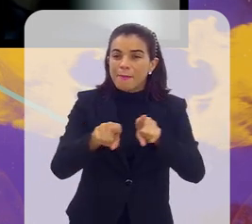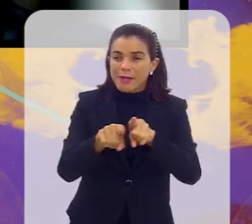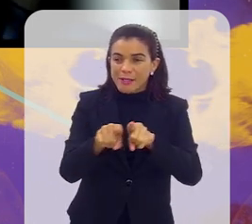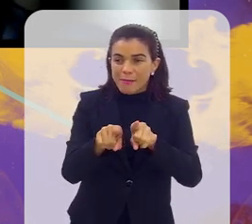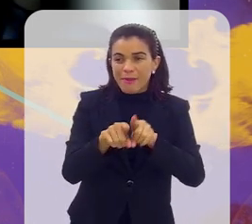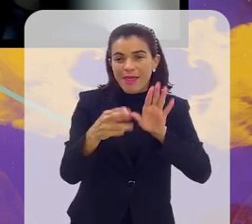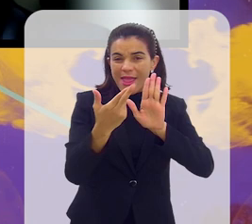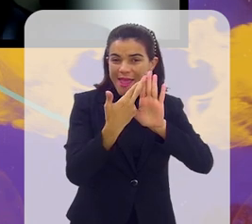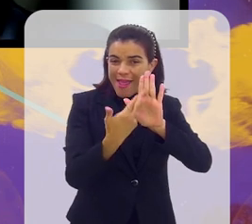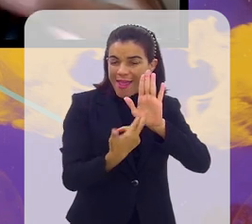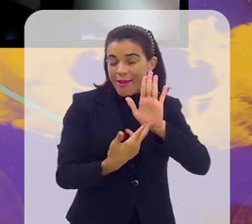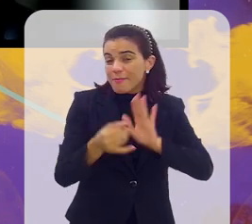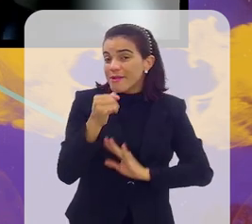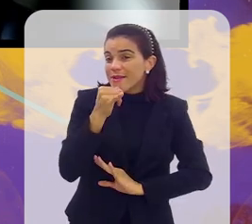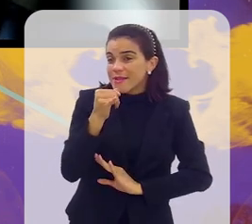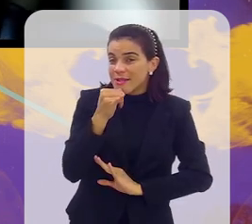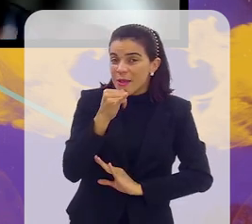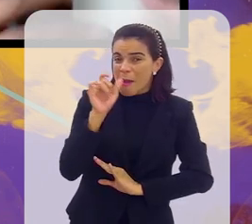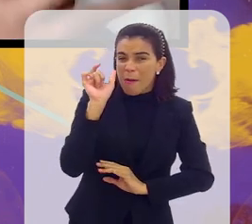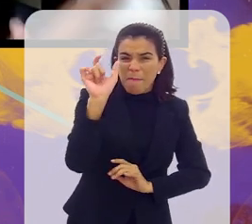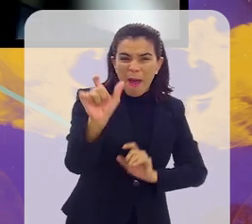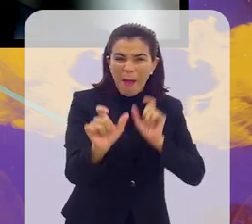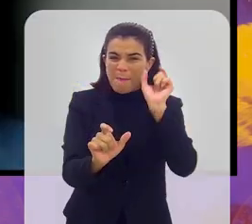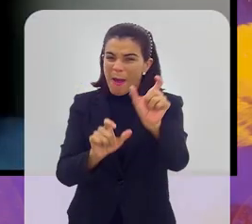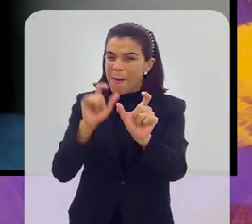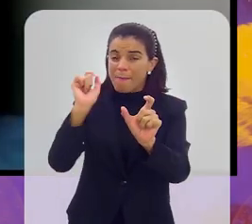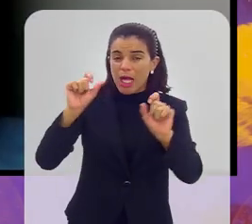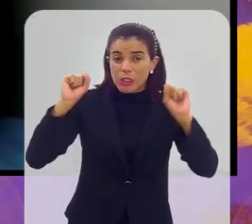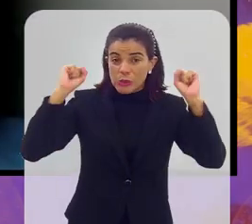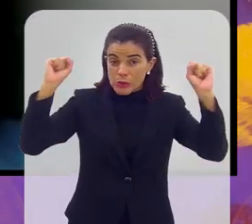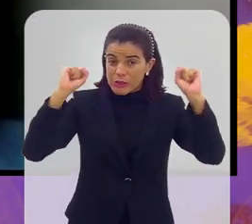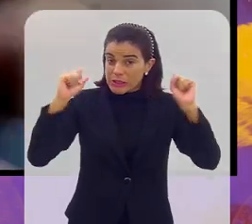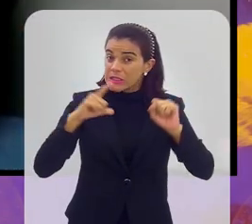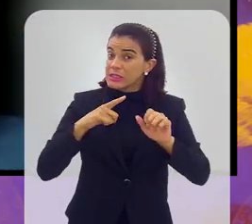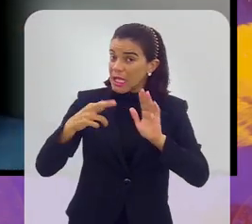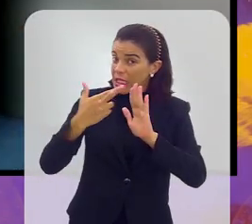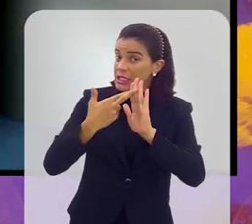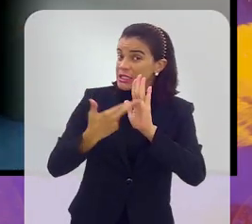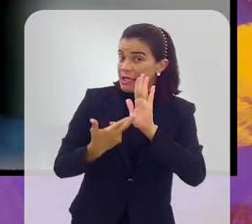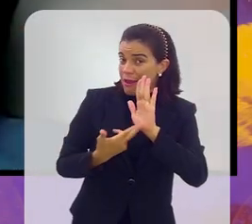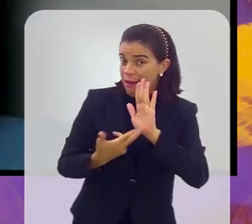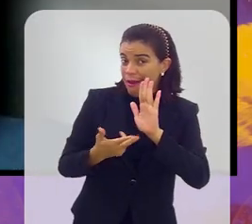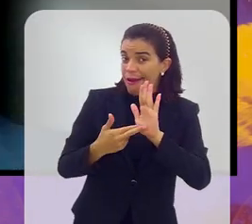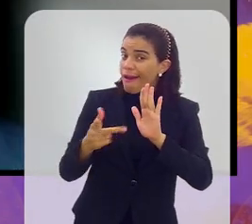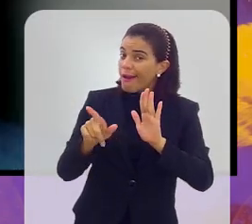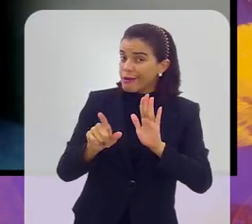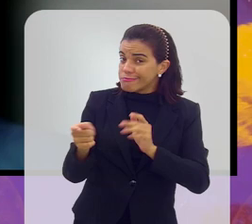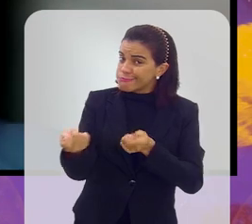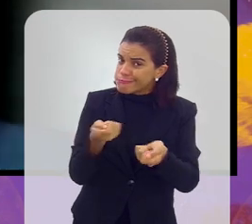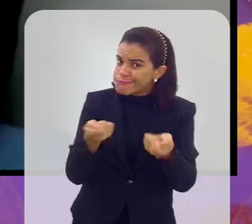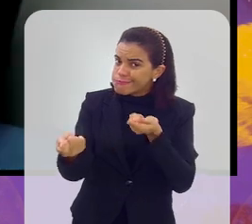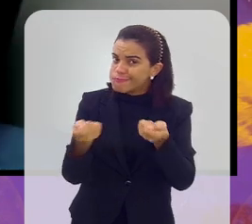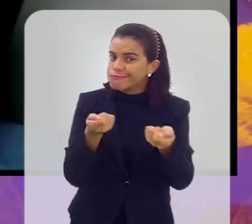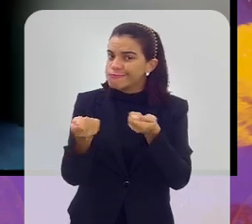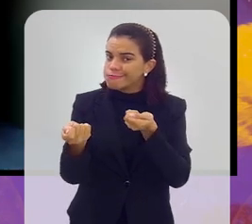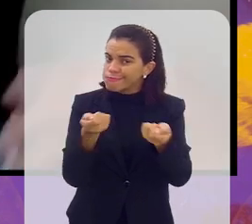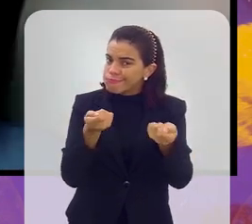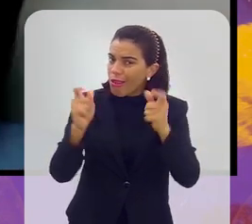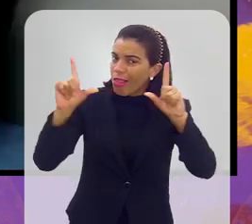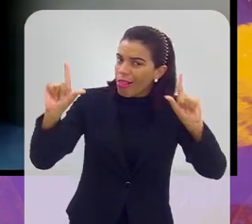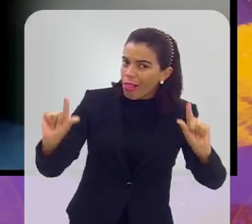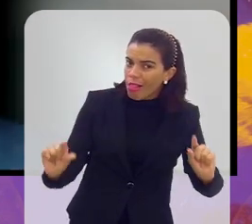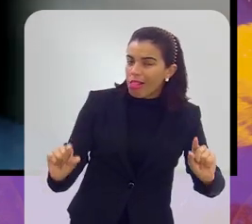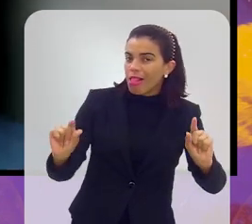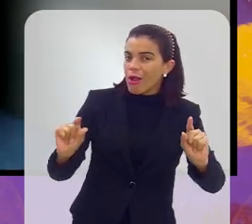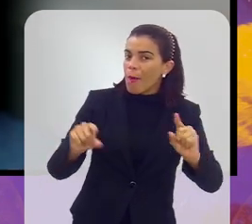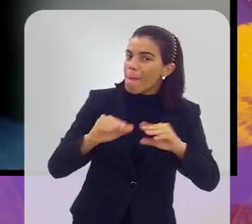regras aí dentro da competição, como, por exemplo, o xingamento de torcida. gente tem várias regras que tentam dar uma controlada nisso, para que as